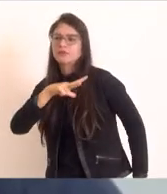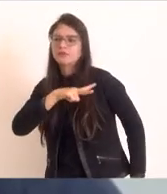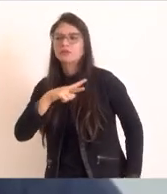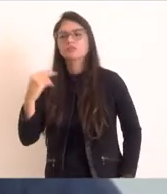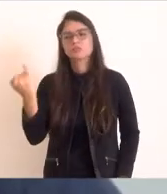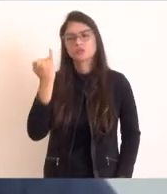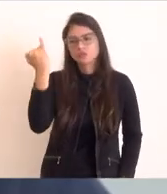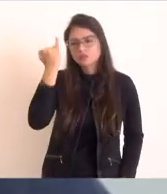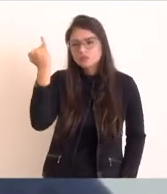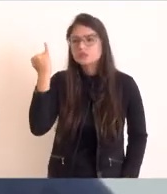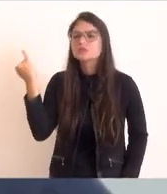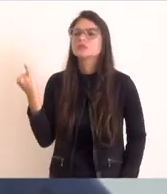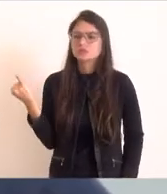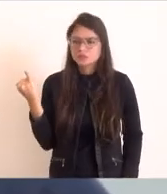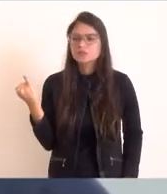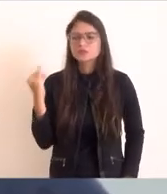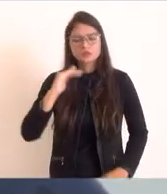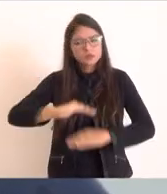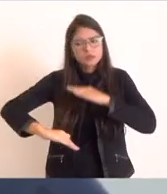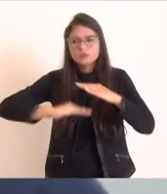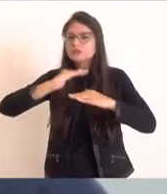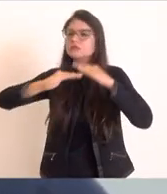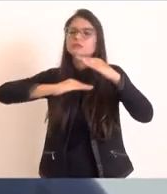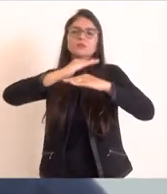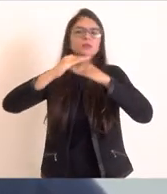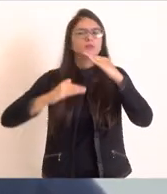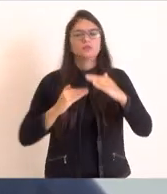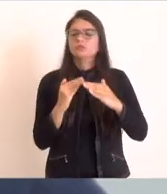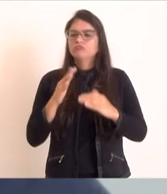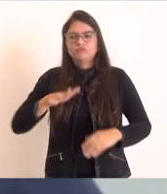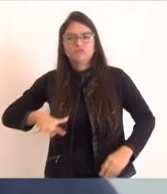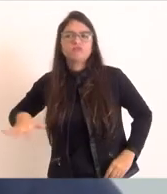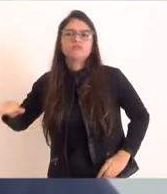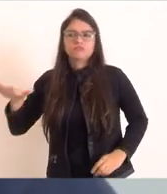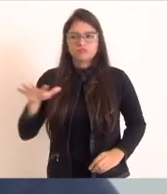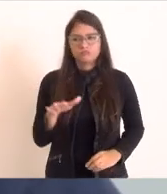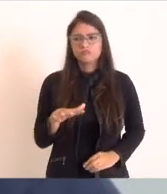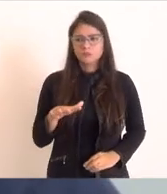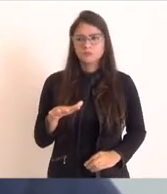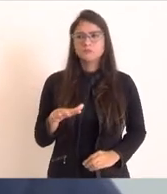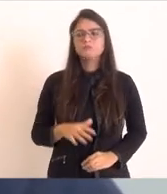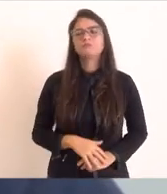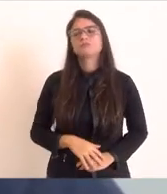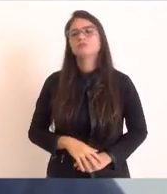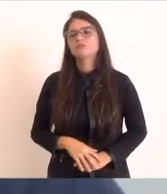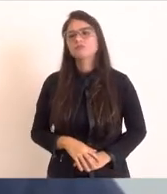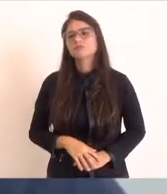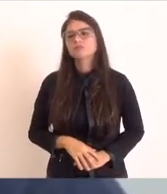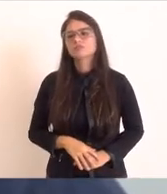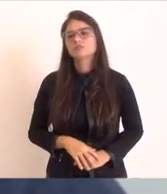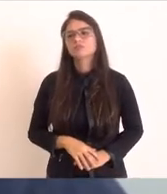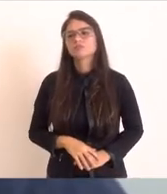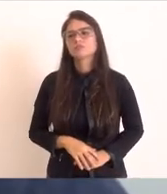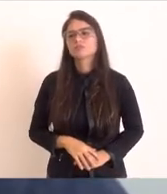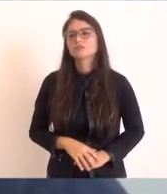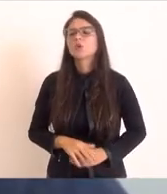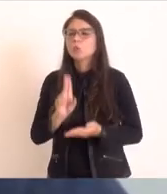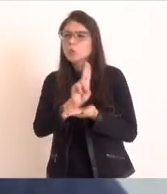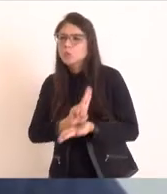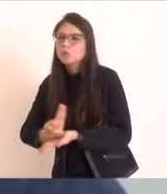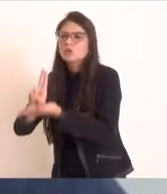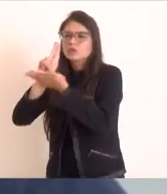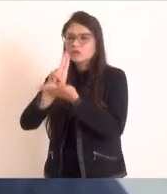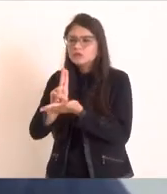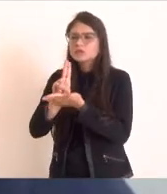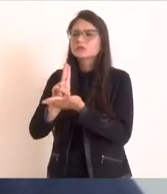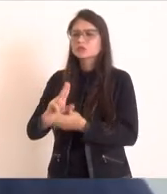importância para o desenvolvimento em comum da região e que as universidades privadas estão